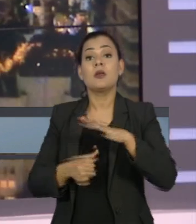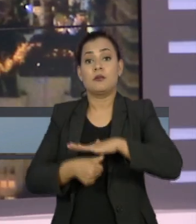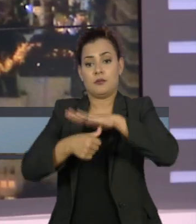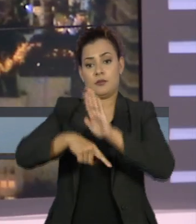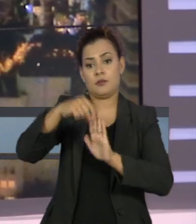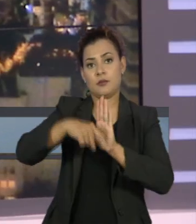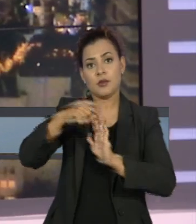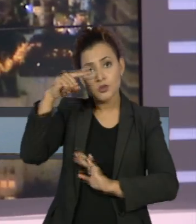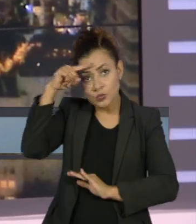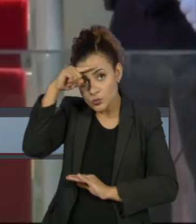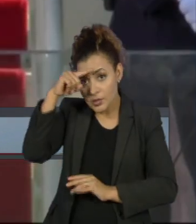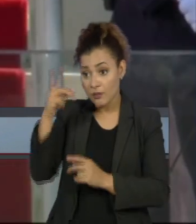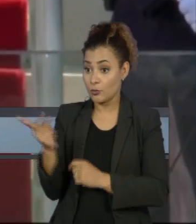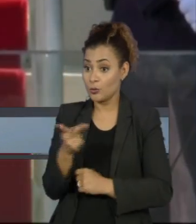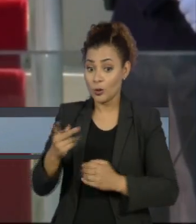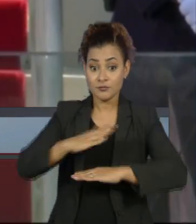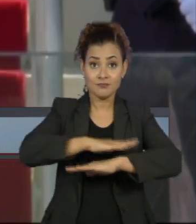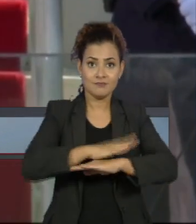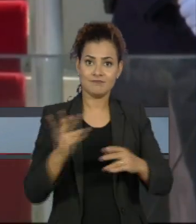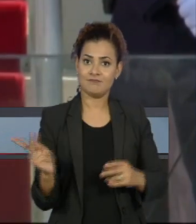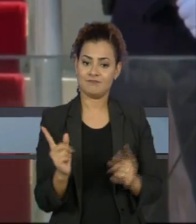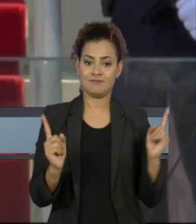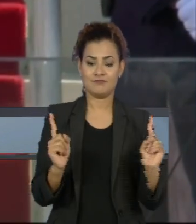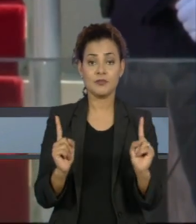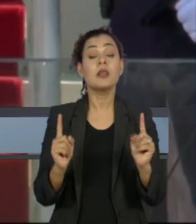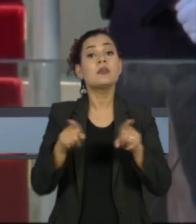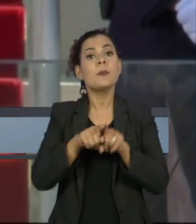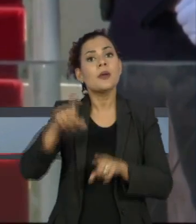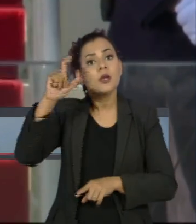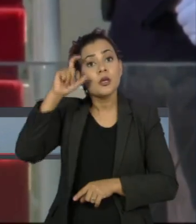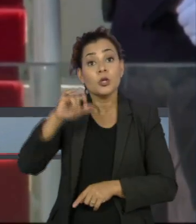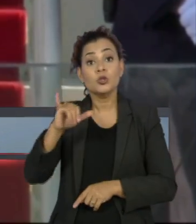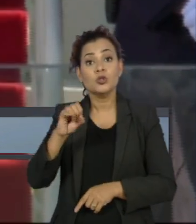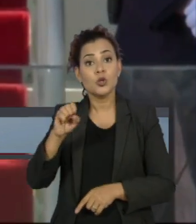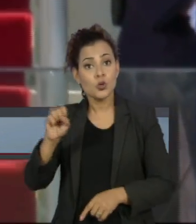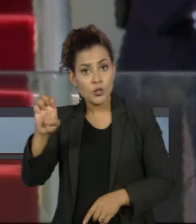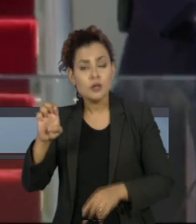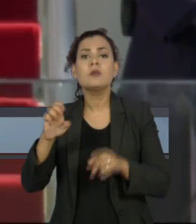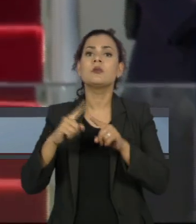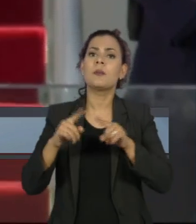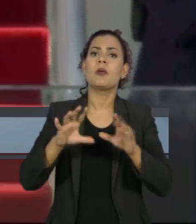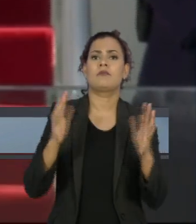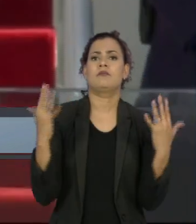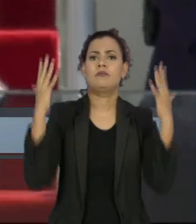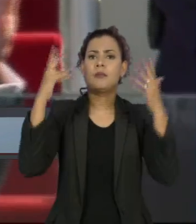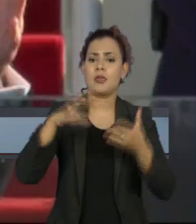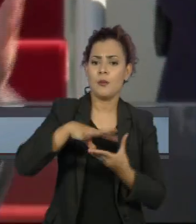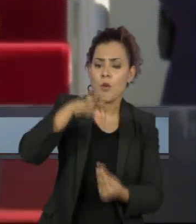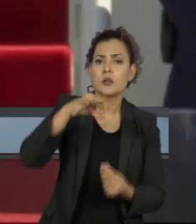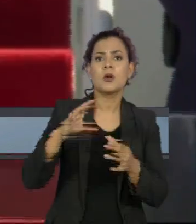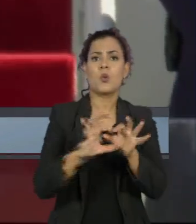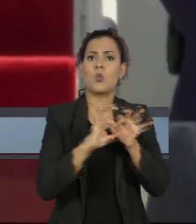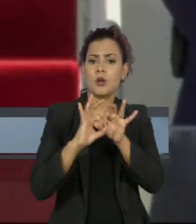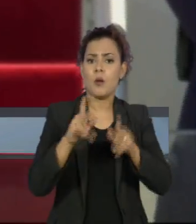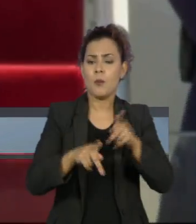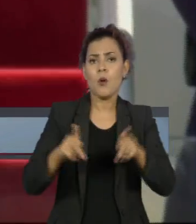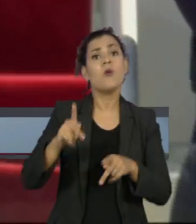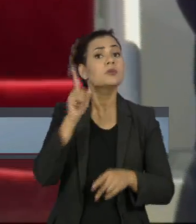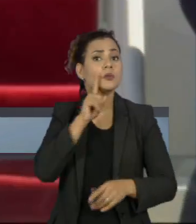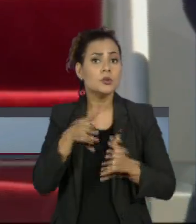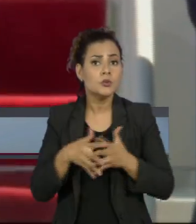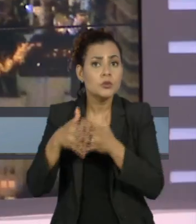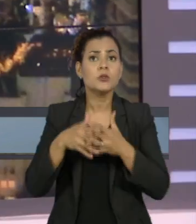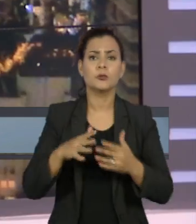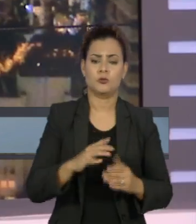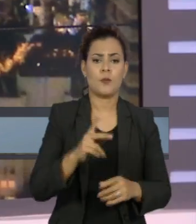Palmares, José Vicente. Durante posse nos Estados Unidos, Joe Biden celebra a democracia e prega união do povo americano como uma